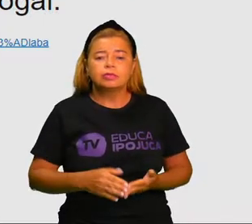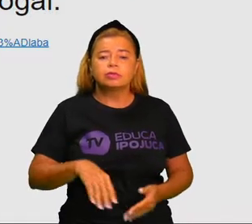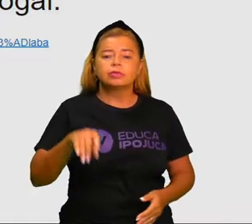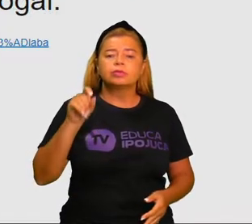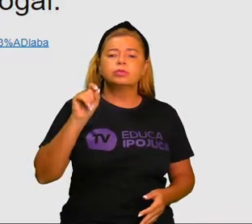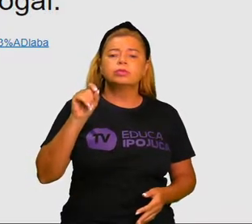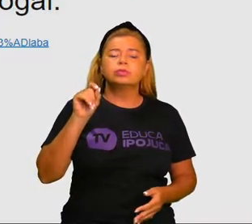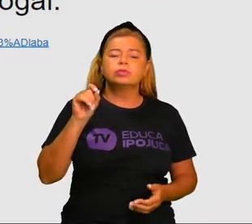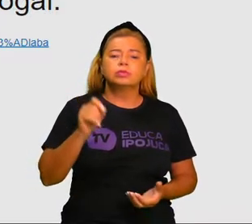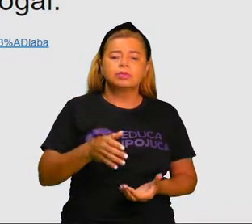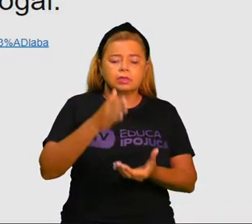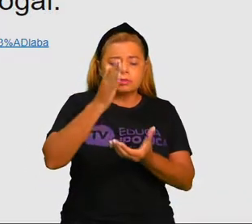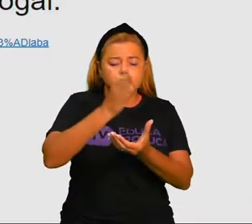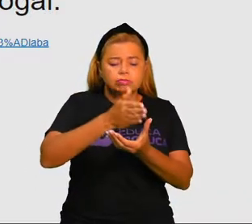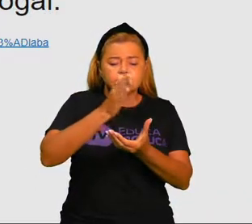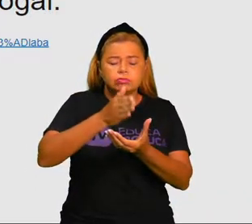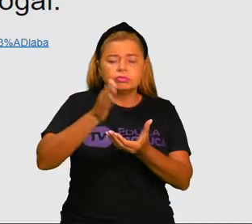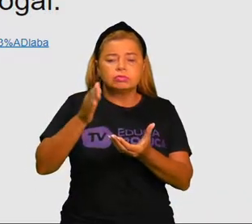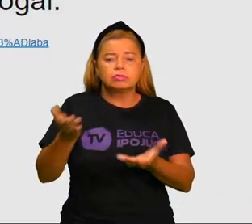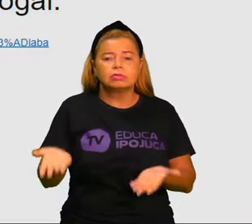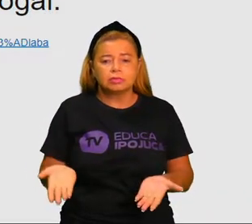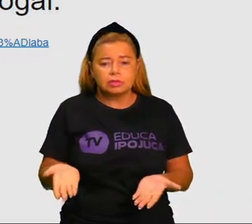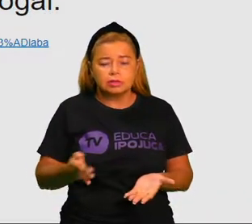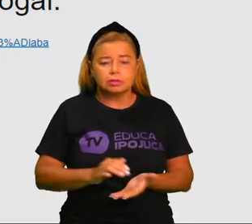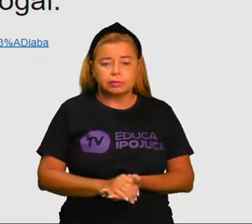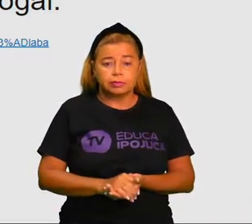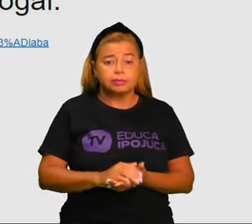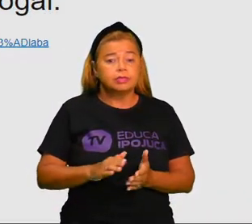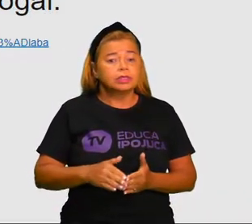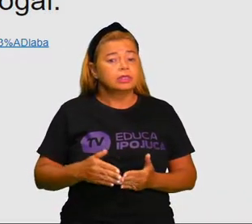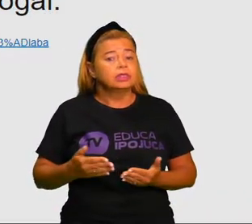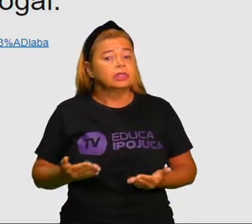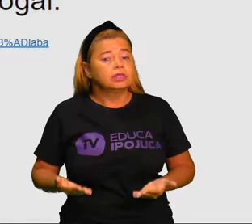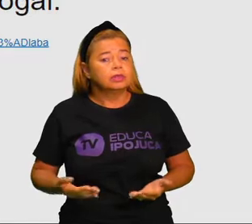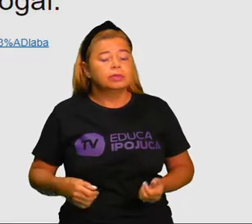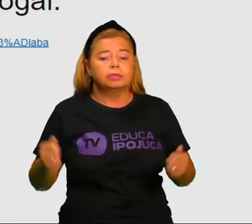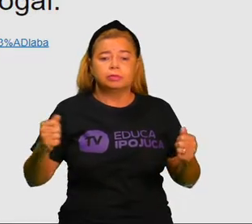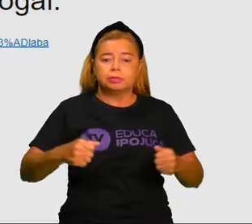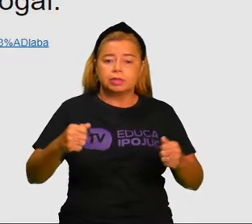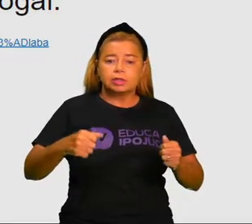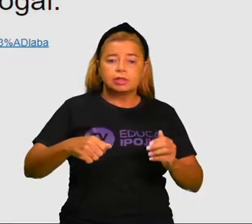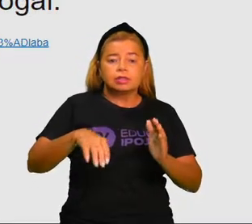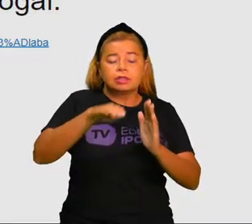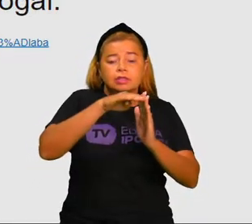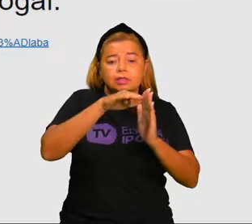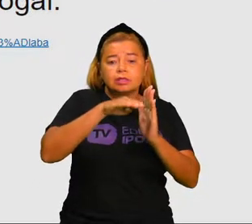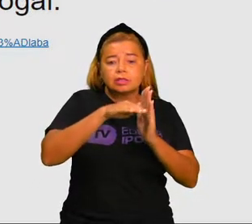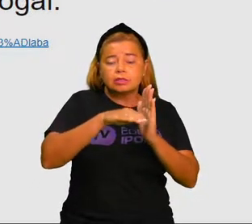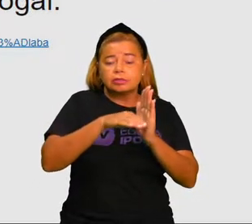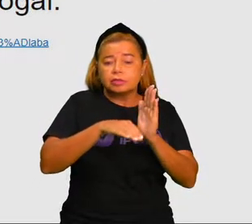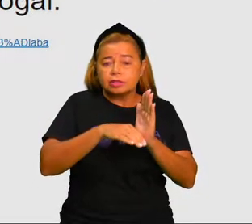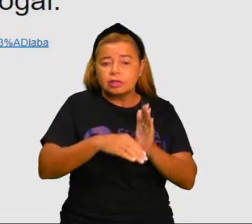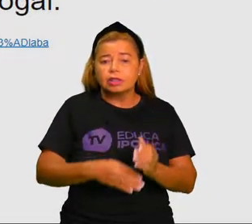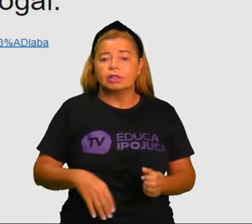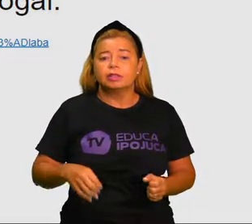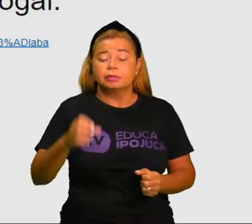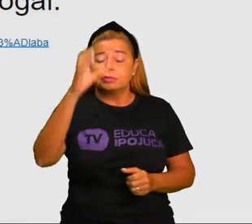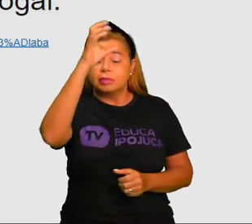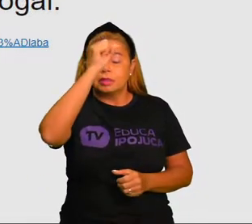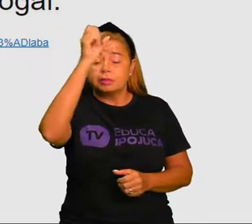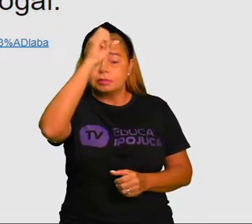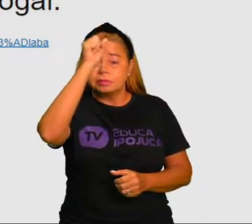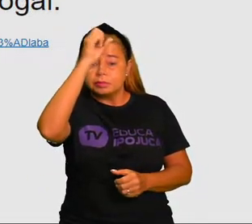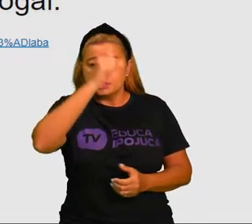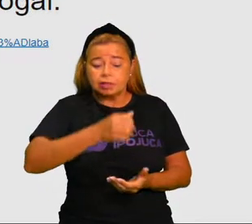quando a gente vai classificar as palavras, a gente vai classificar conforme o número de sílabas. Então, vamos aprender. É